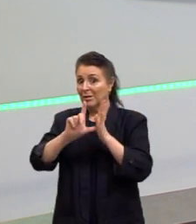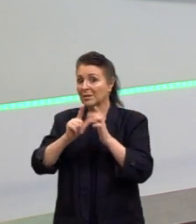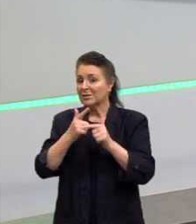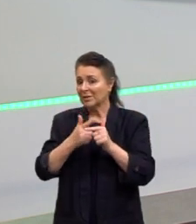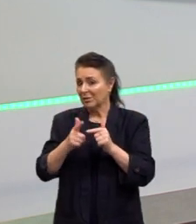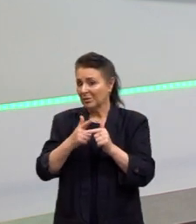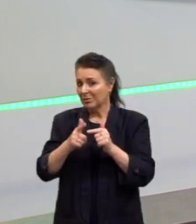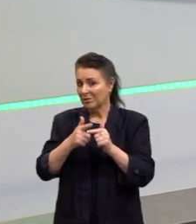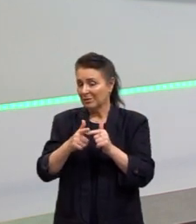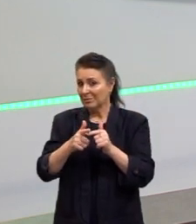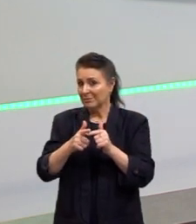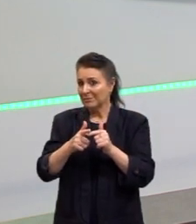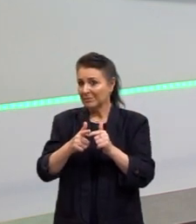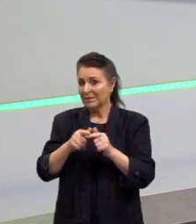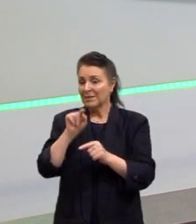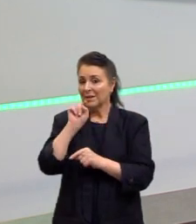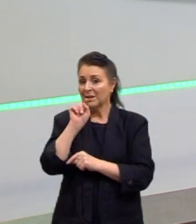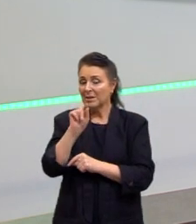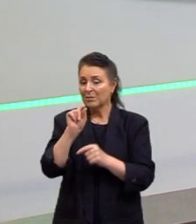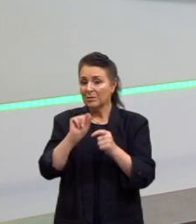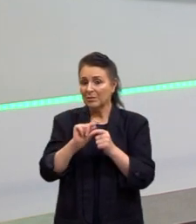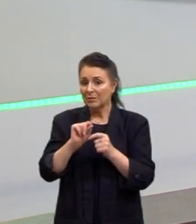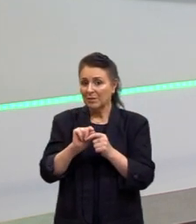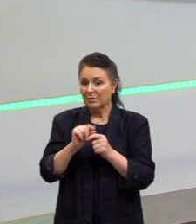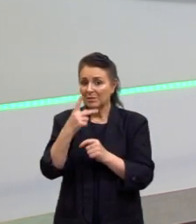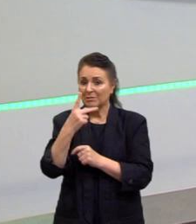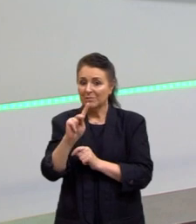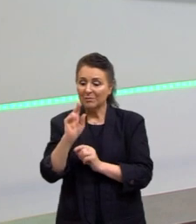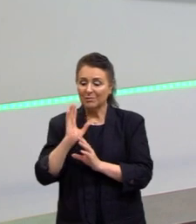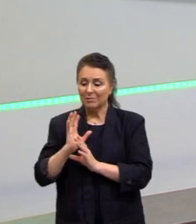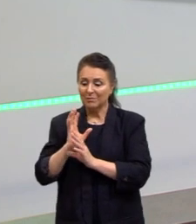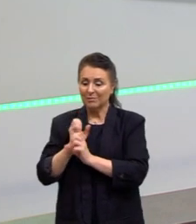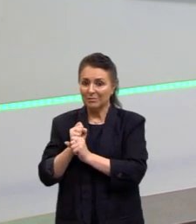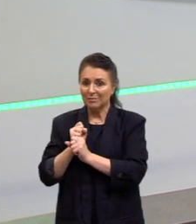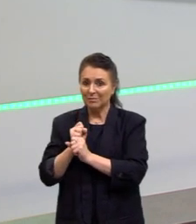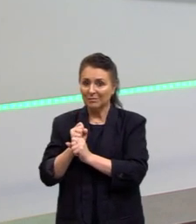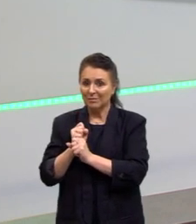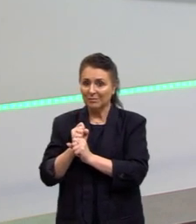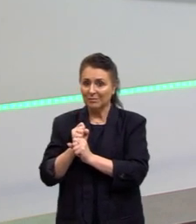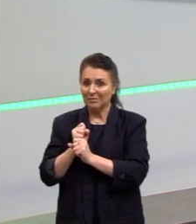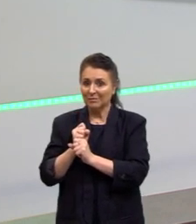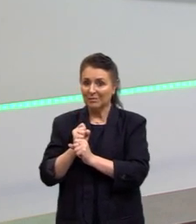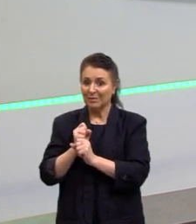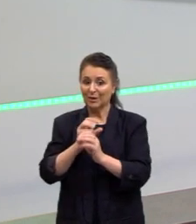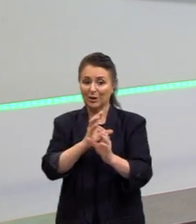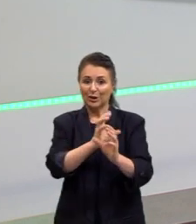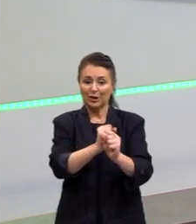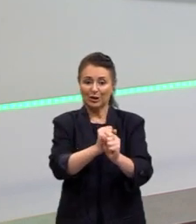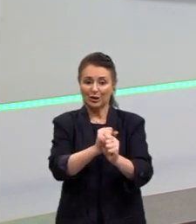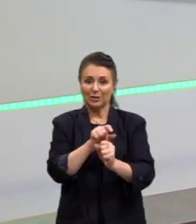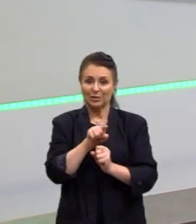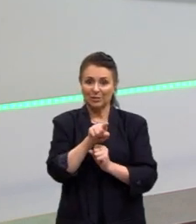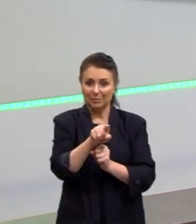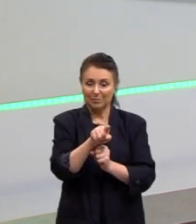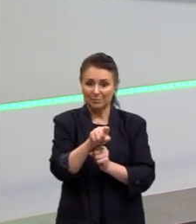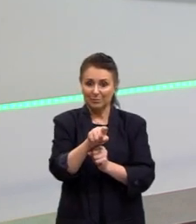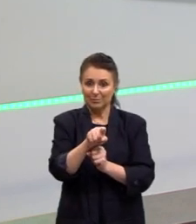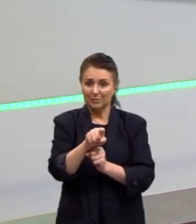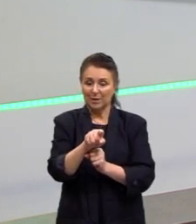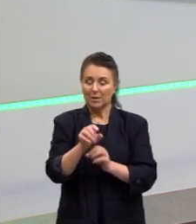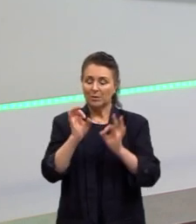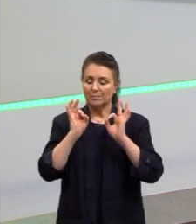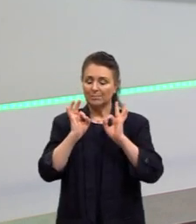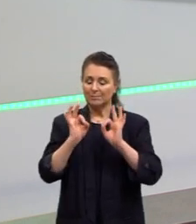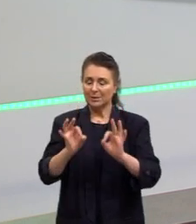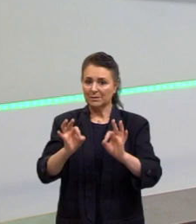E é isso que faz com que a tua conclusão fique nota mil, que ela seja impecável dentro dos